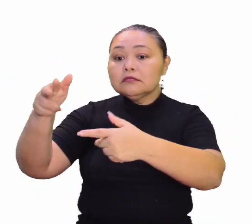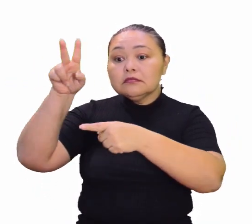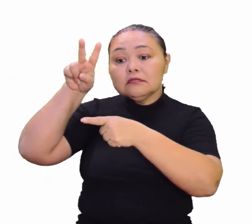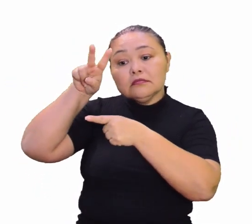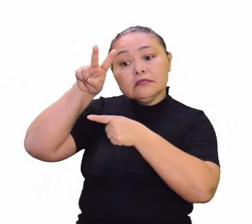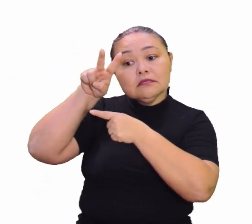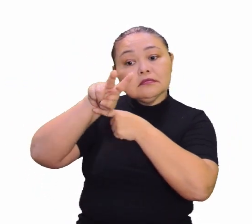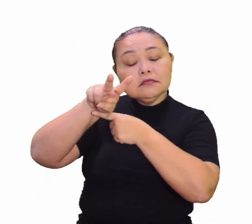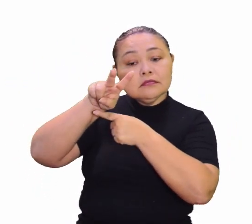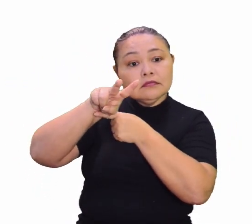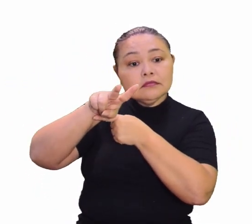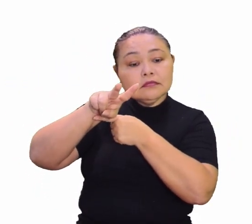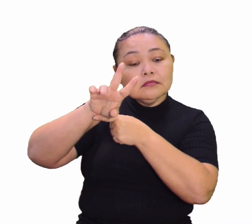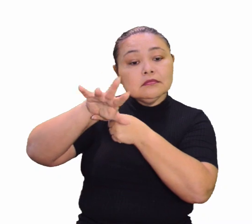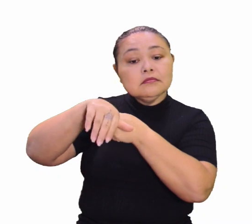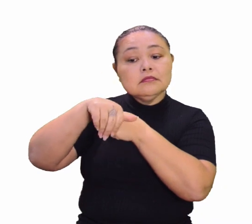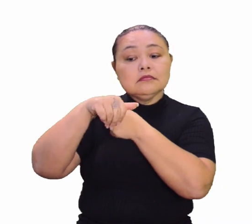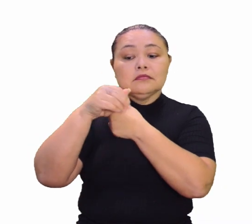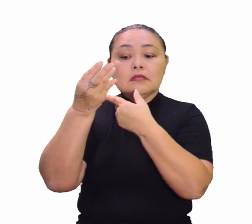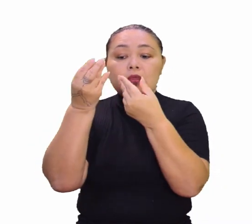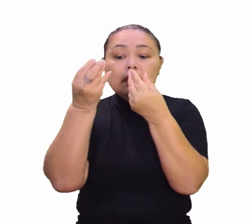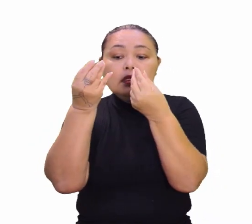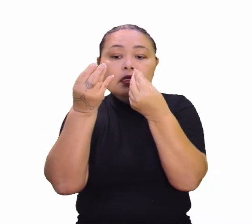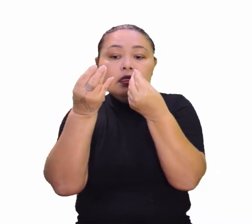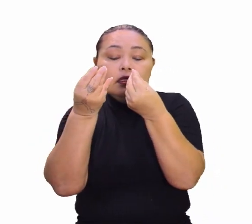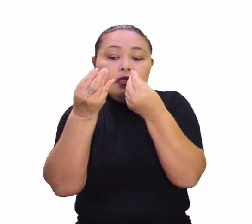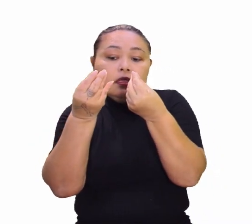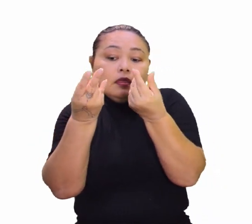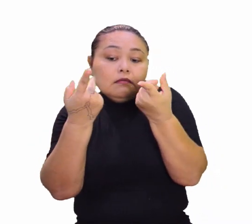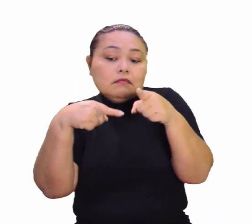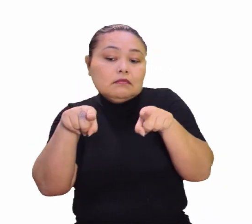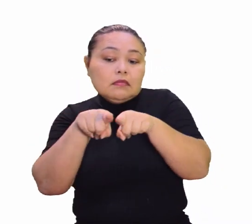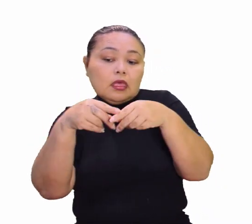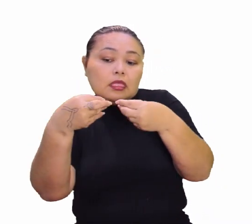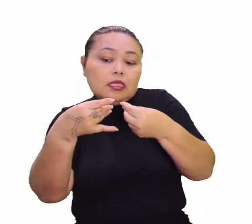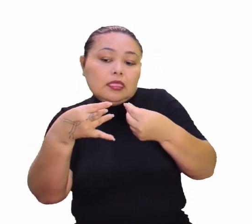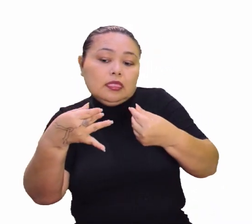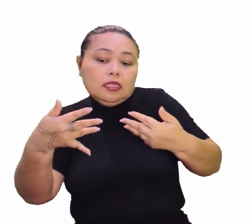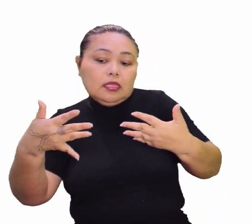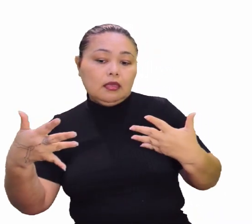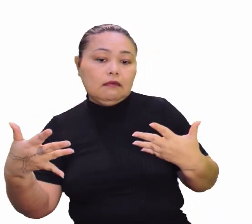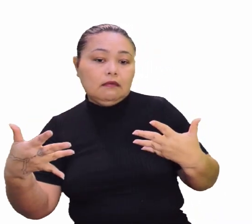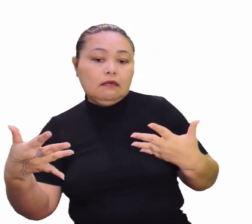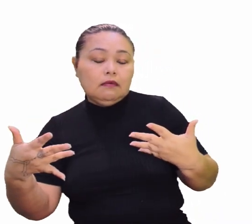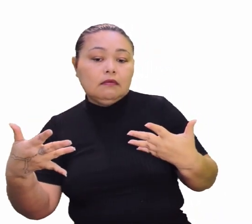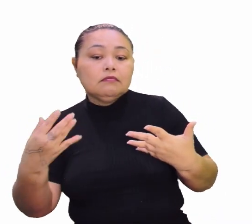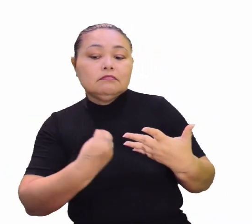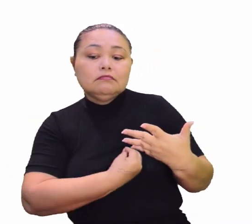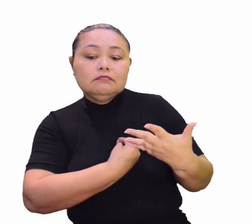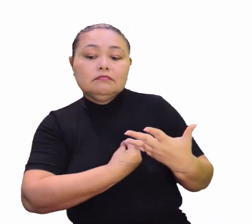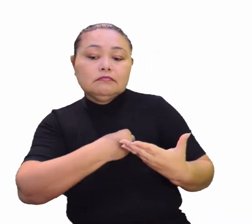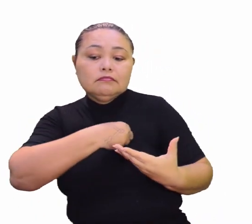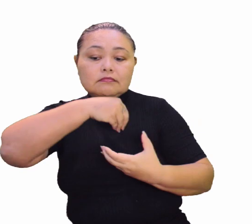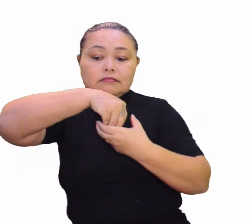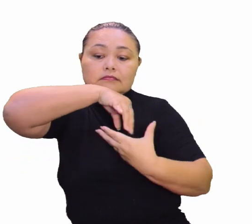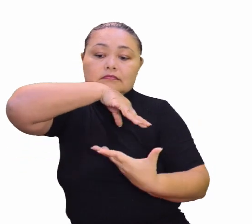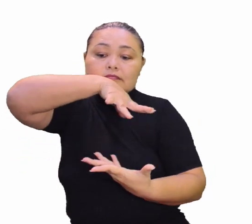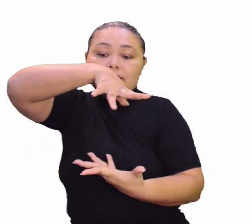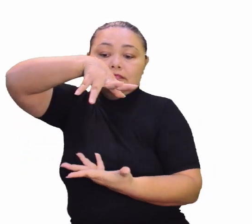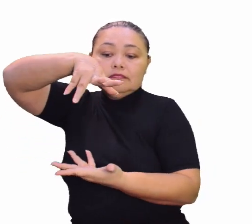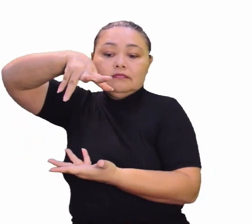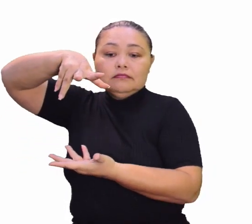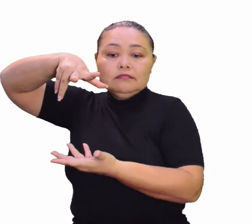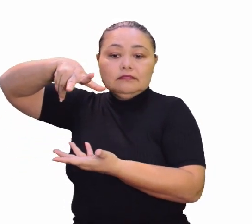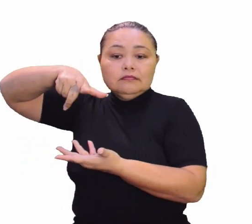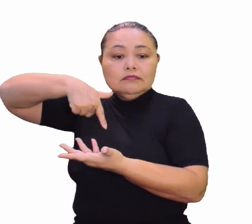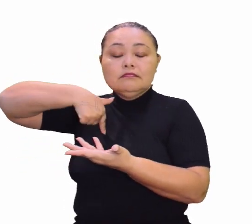entre preservar e a questão de degradar a vida no planeta